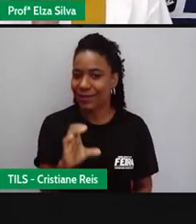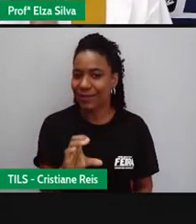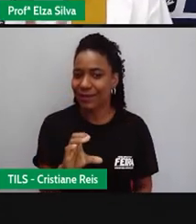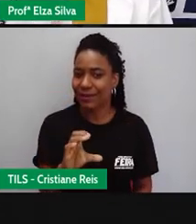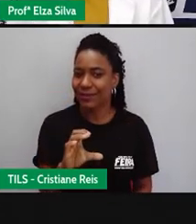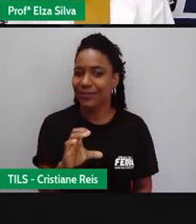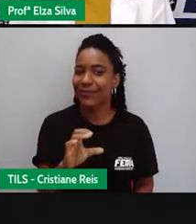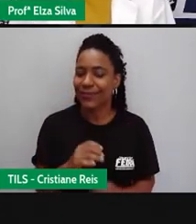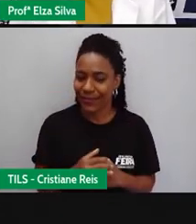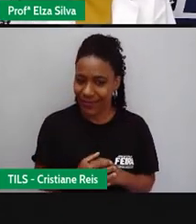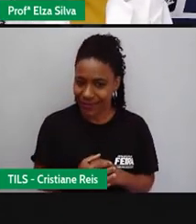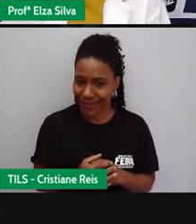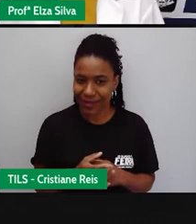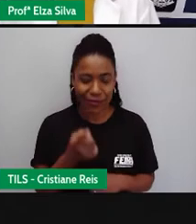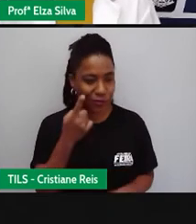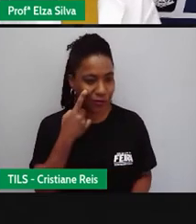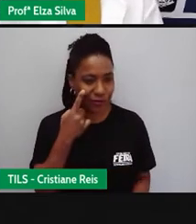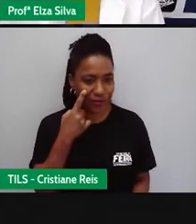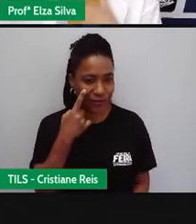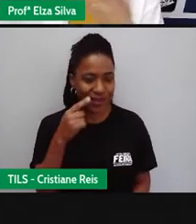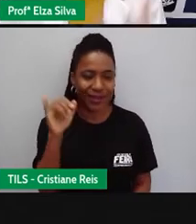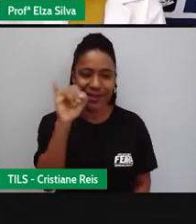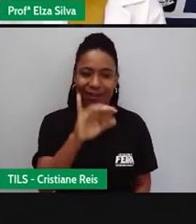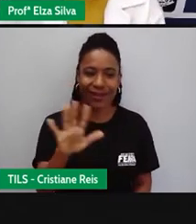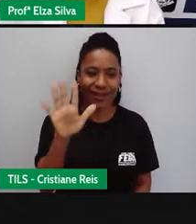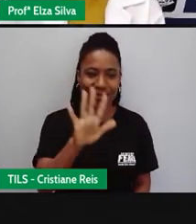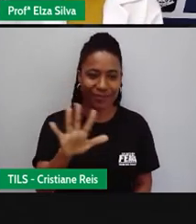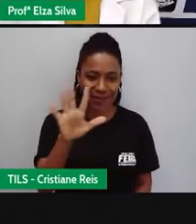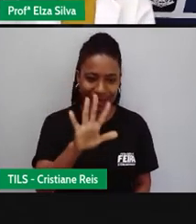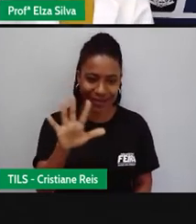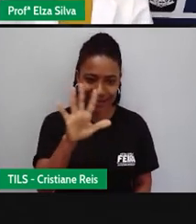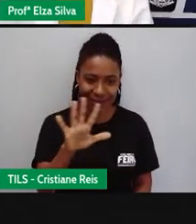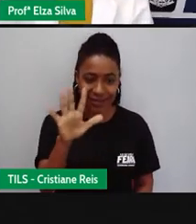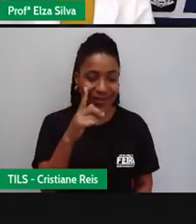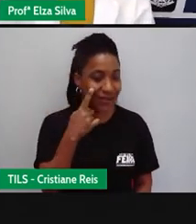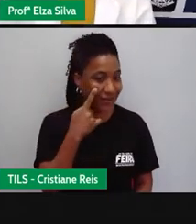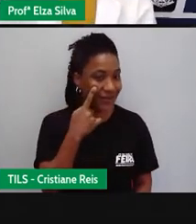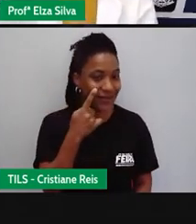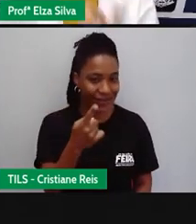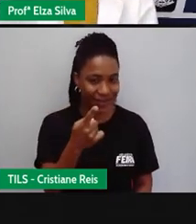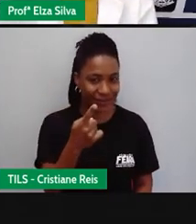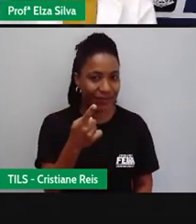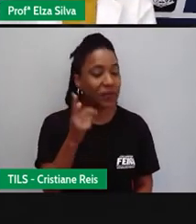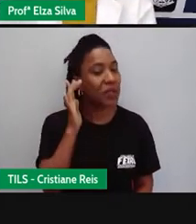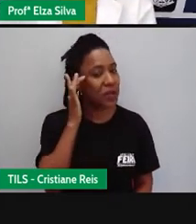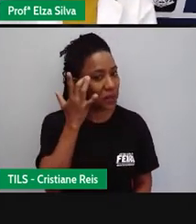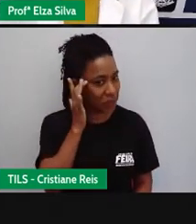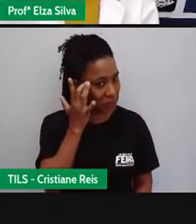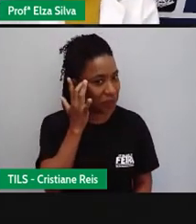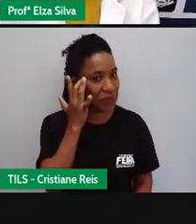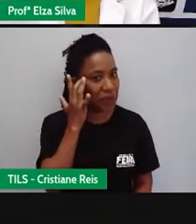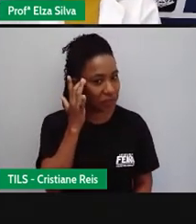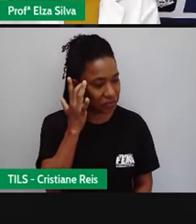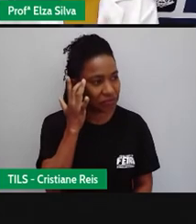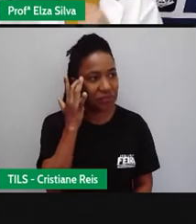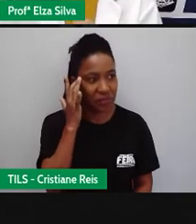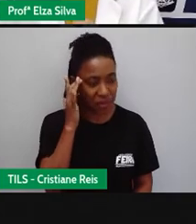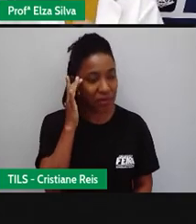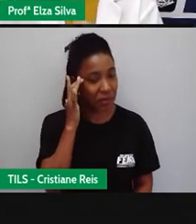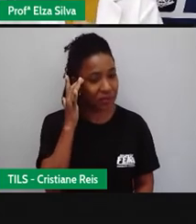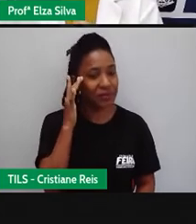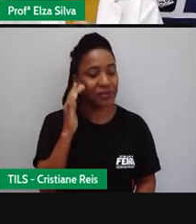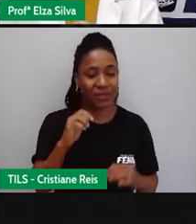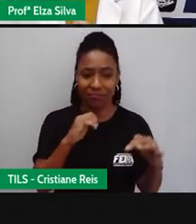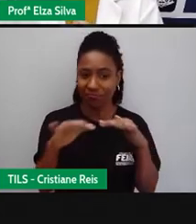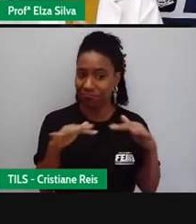A partir da imagem, fazendo a leitura desta imagem, eu acho que ele é an action film.